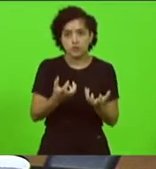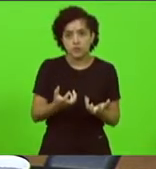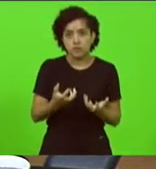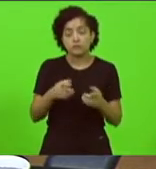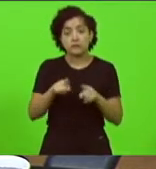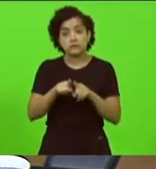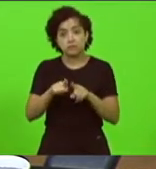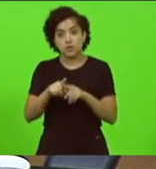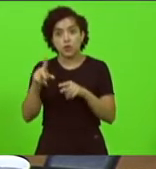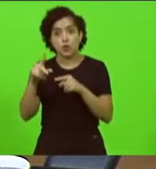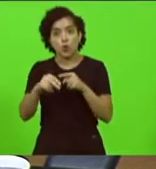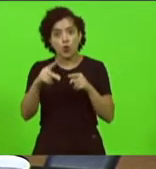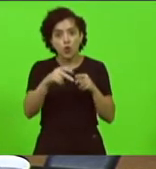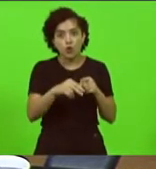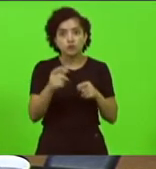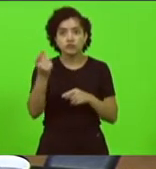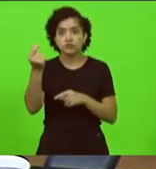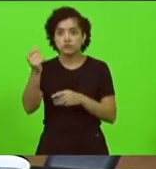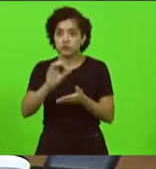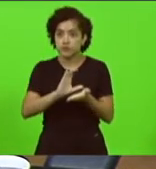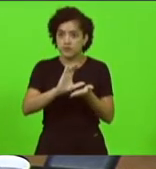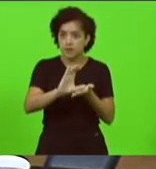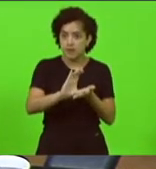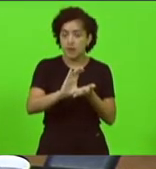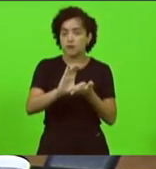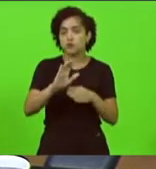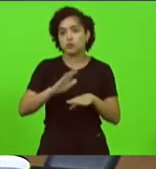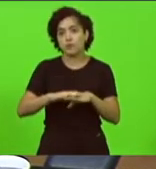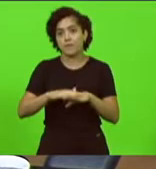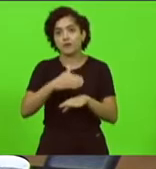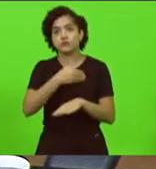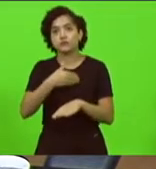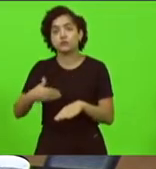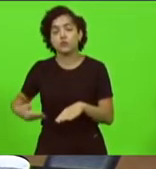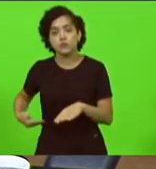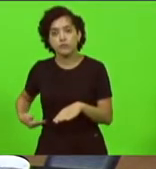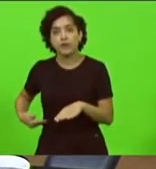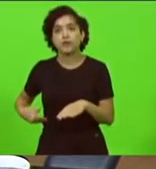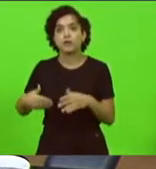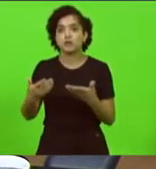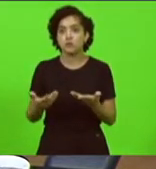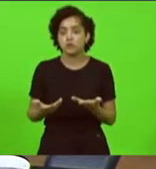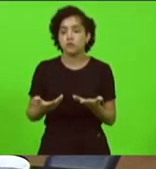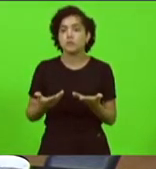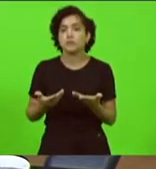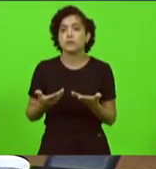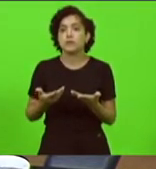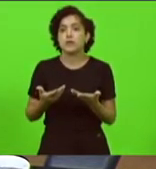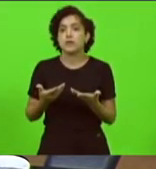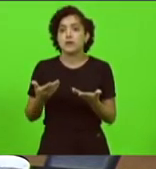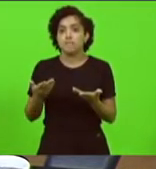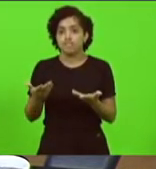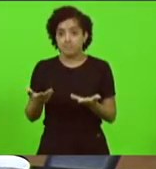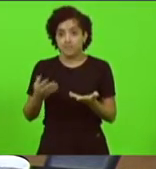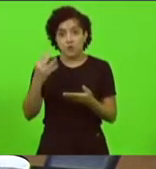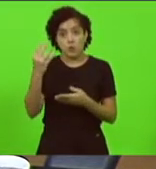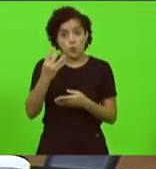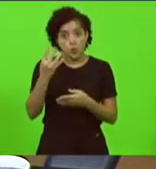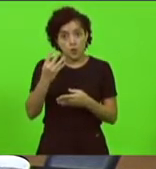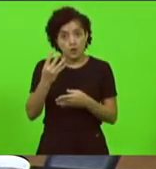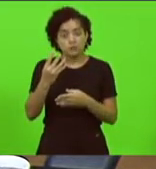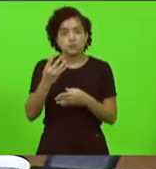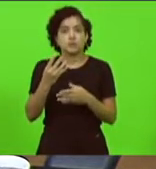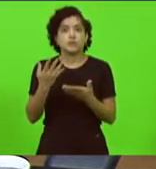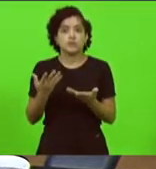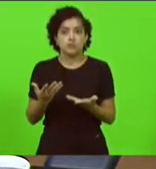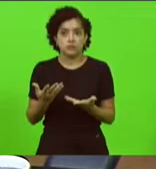verbas do governo federal das rodovias de Santa Catarina o fato de nós chegarmos do quarto ano e não